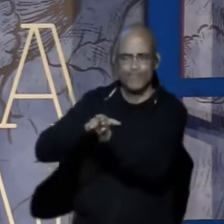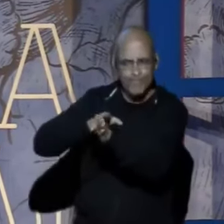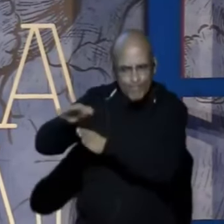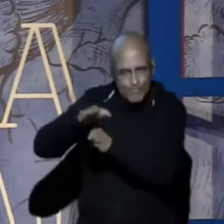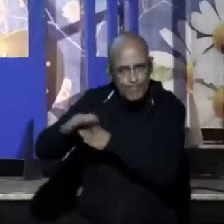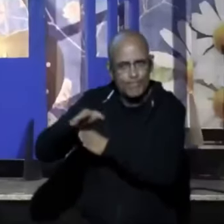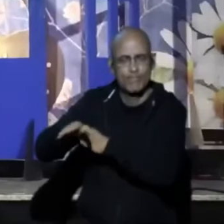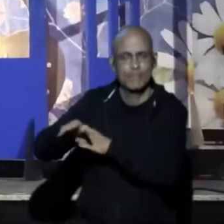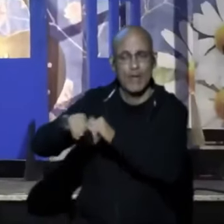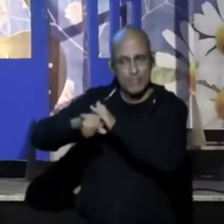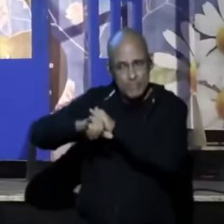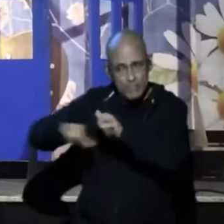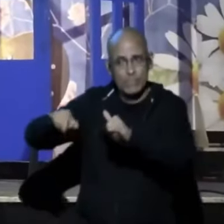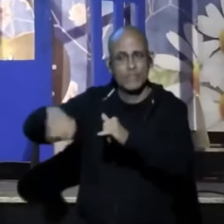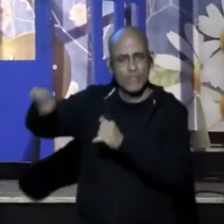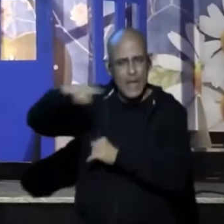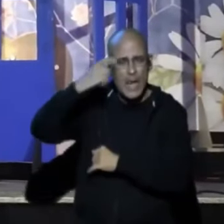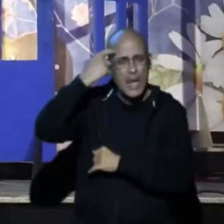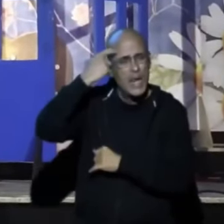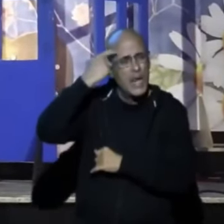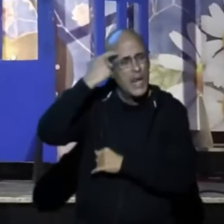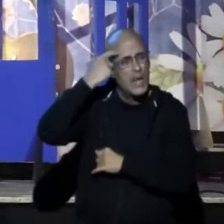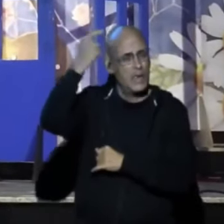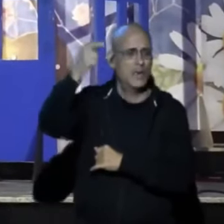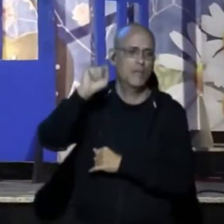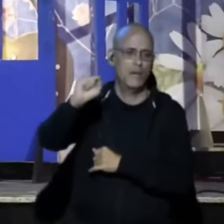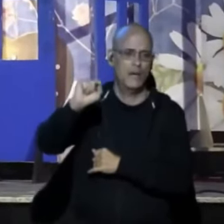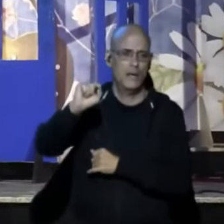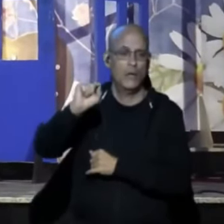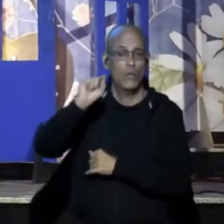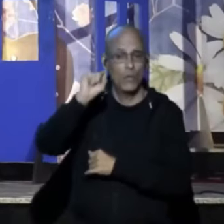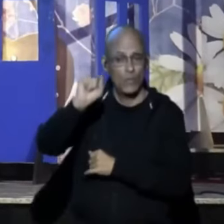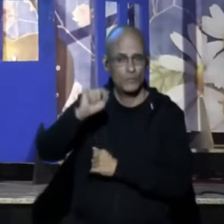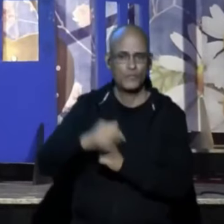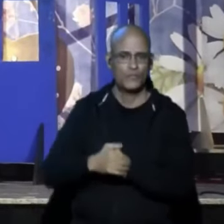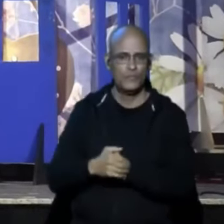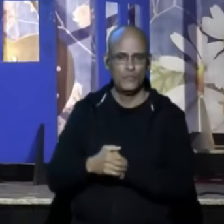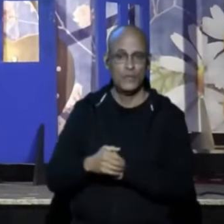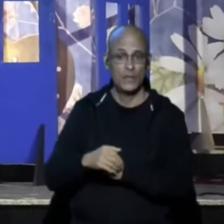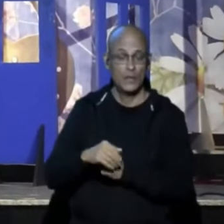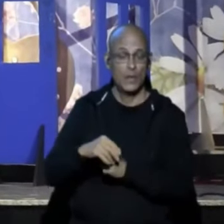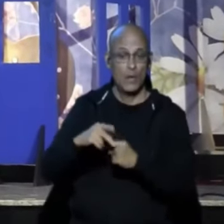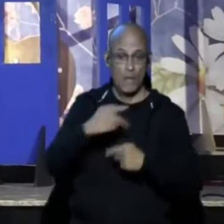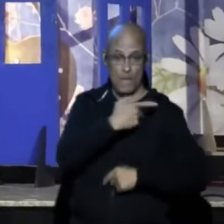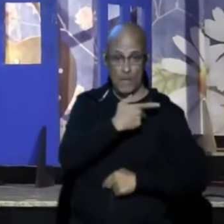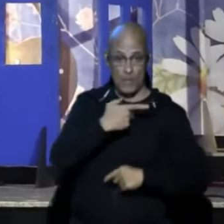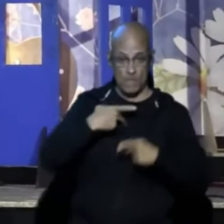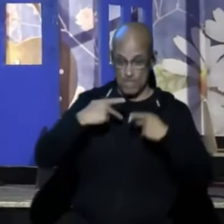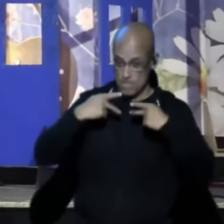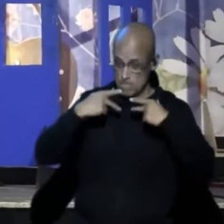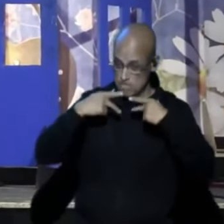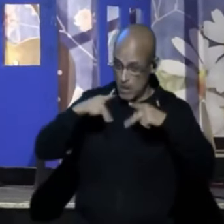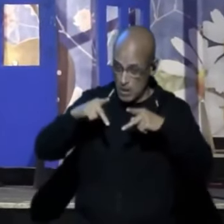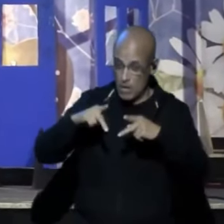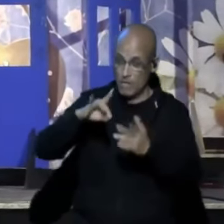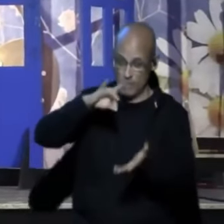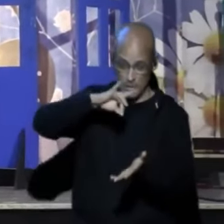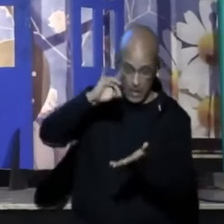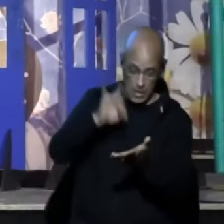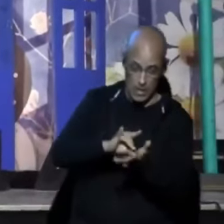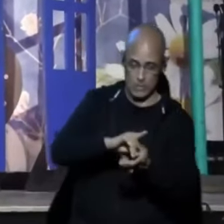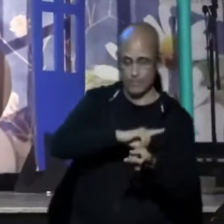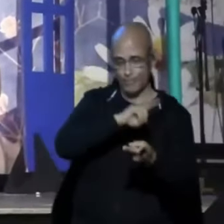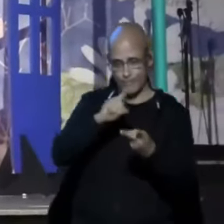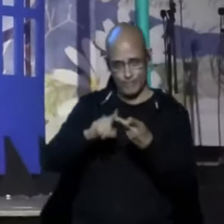De relembrar de forma muito clara Que o verdadeiro ministro do Evangelho Que a verdadeira igreja